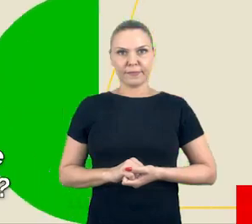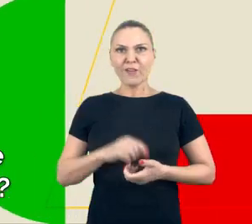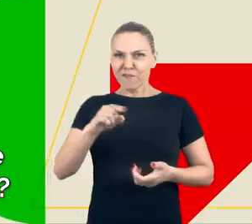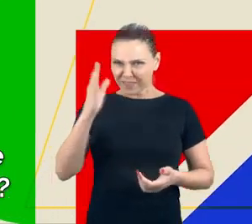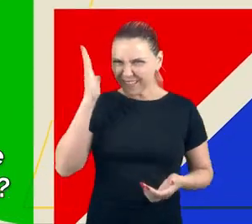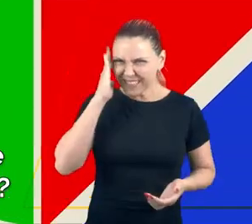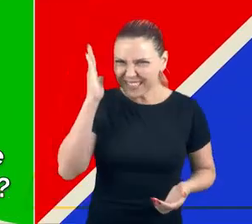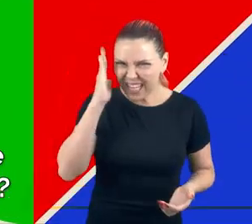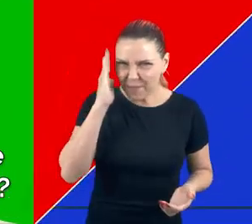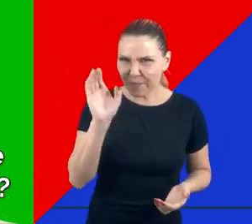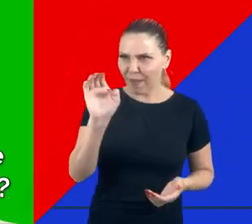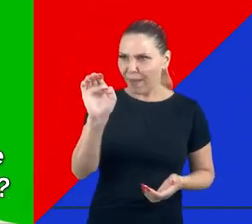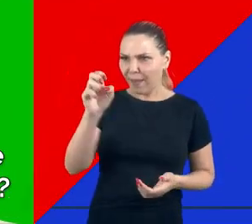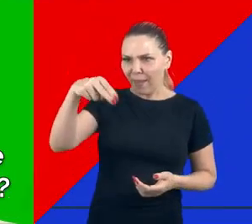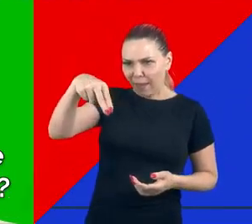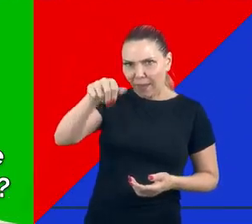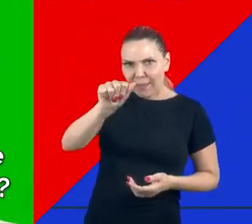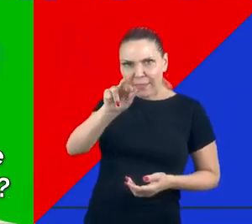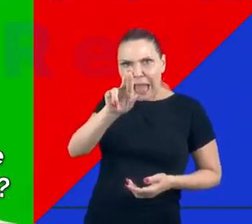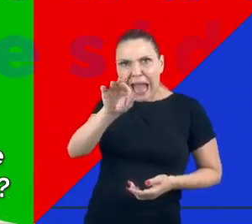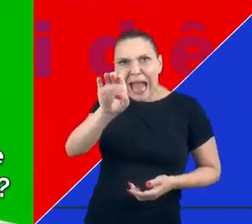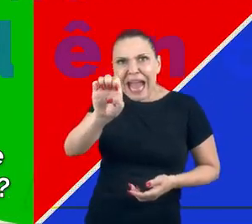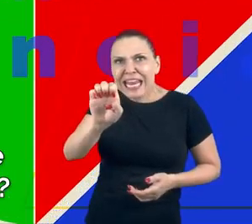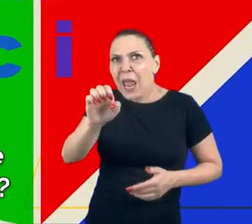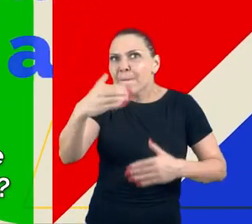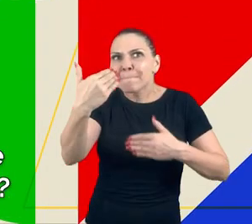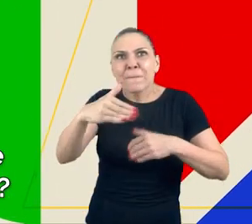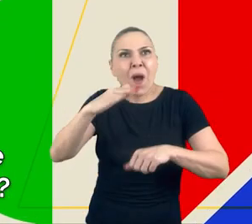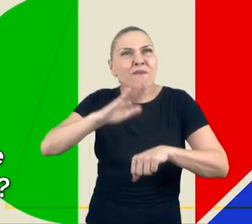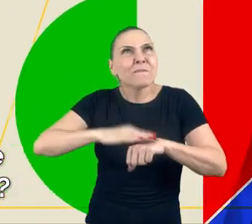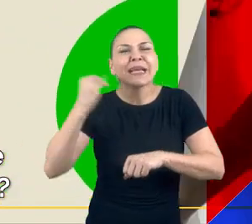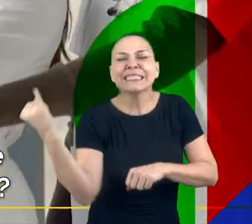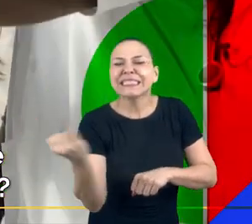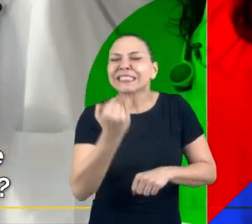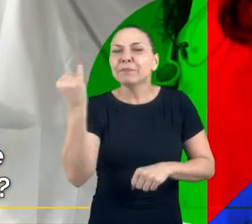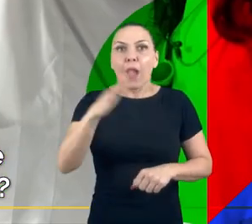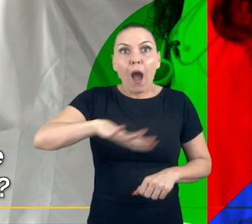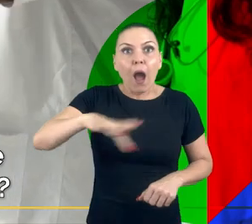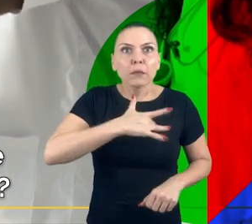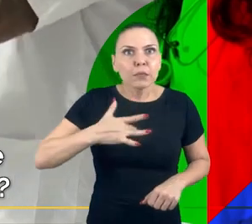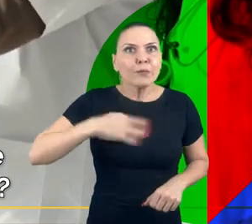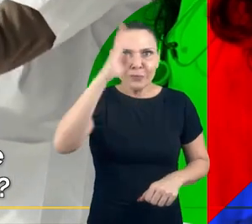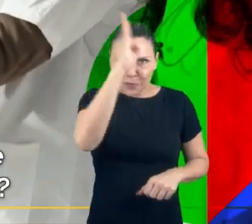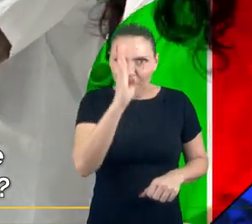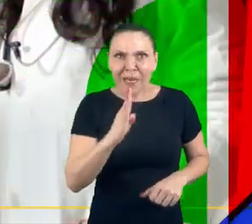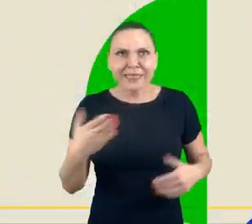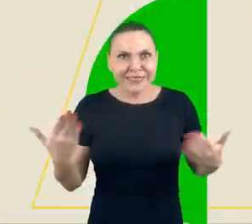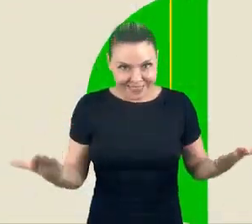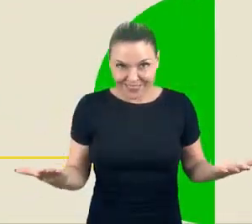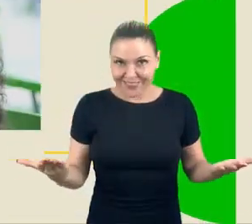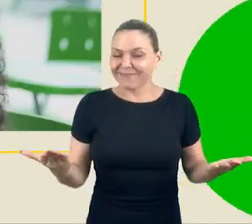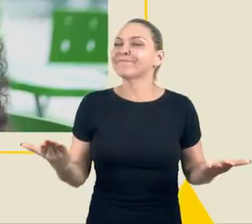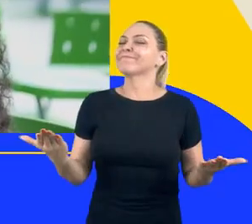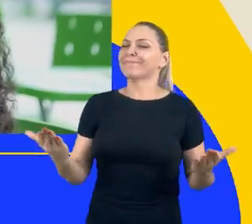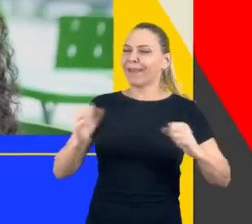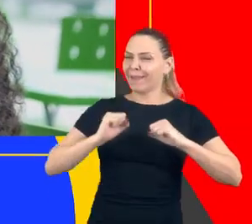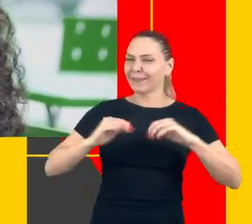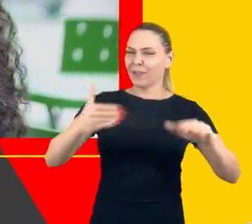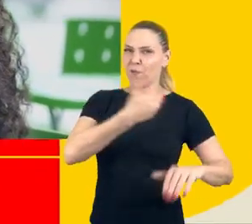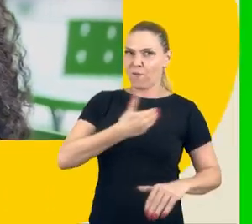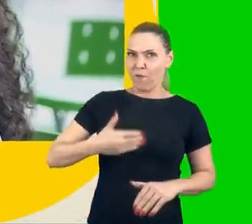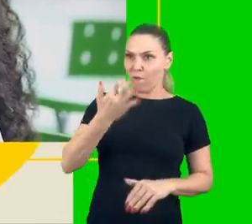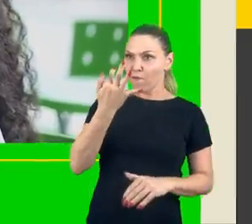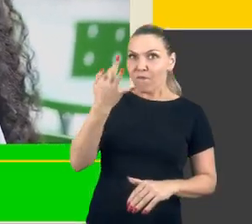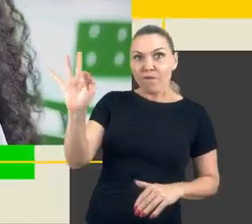Você sabia que o Enari é o maior exame de residência na área de saúde do Brasil? Essa é uma